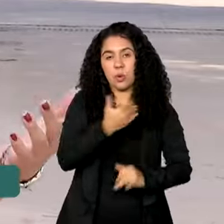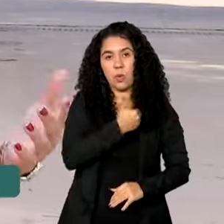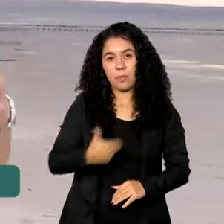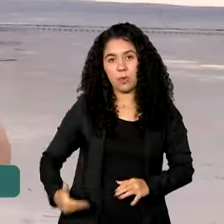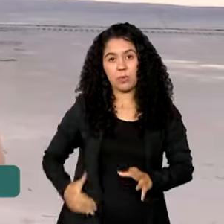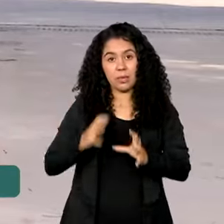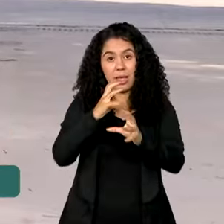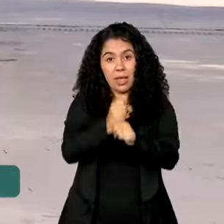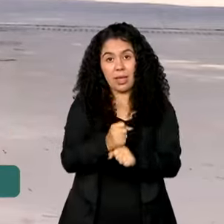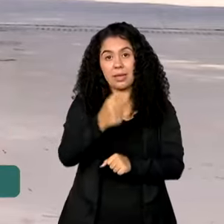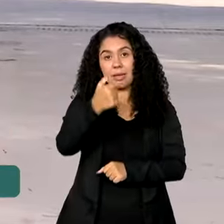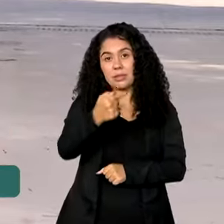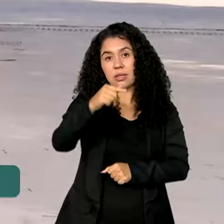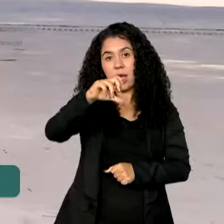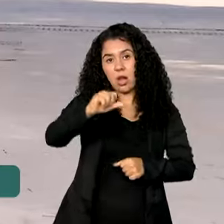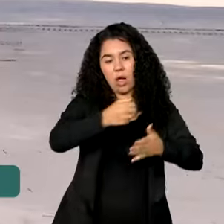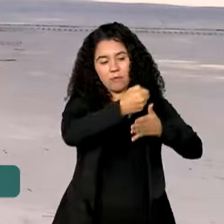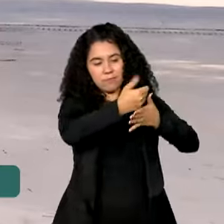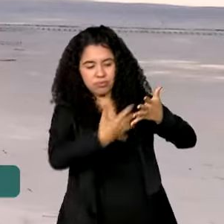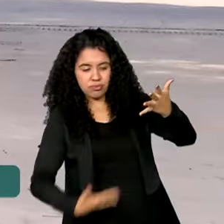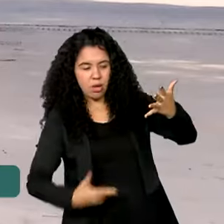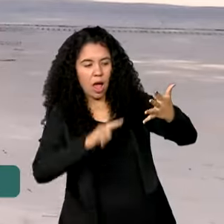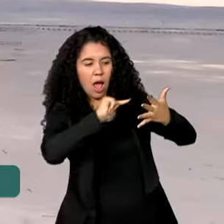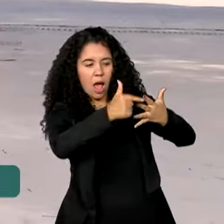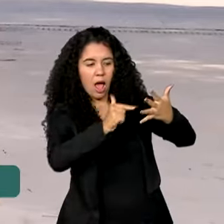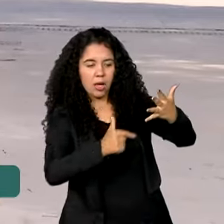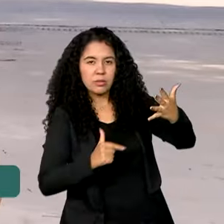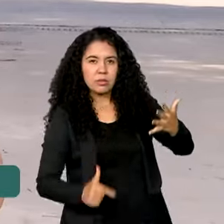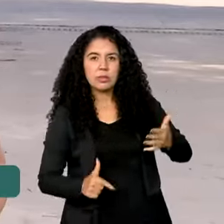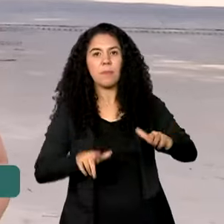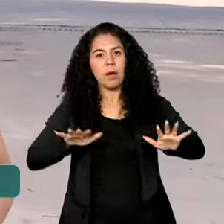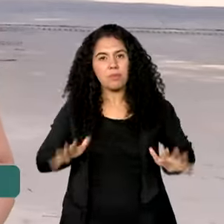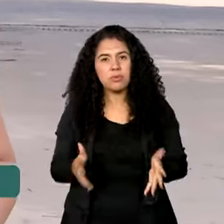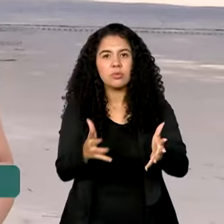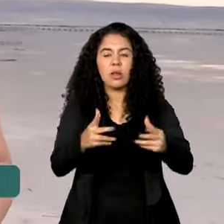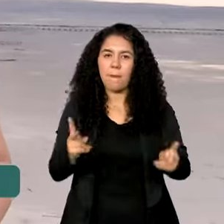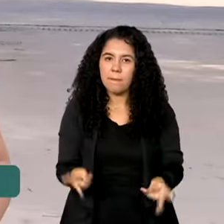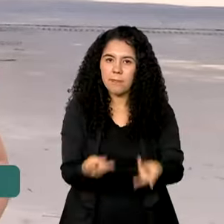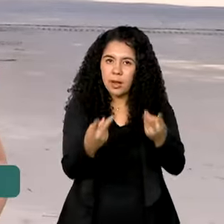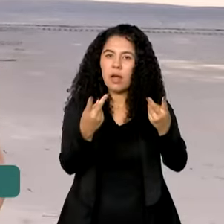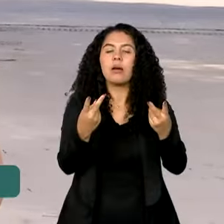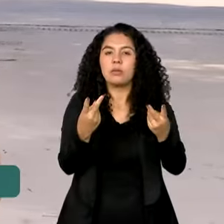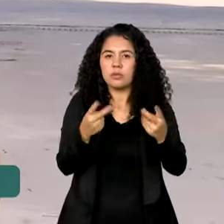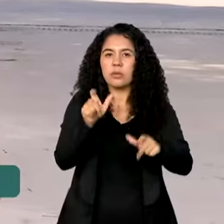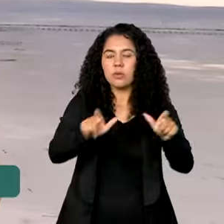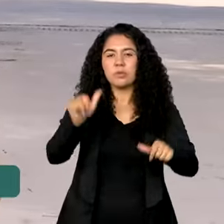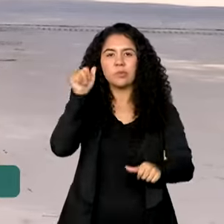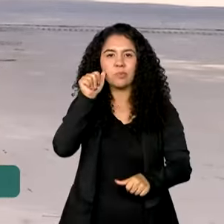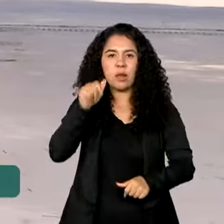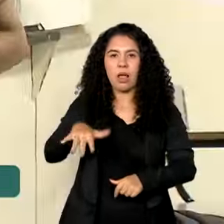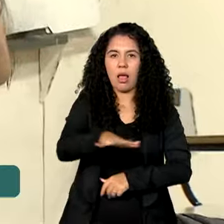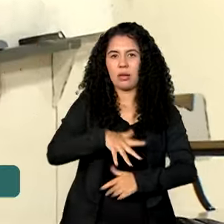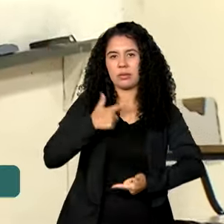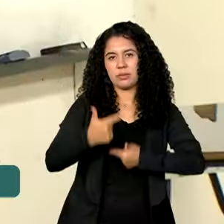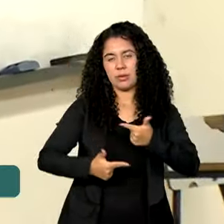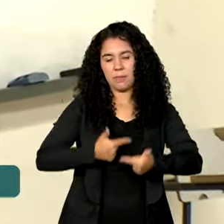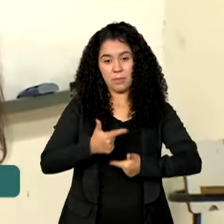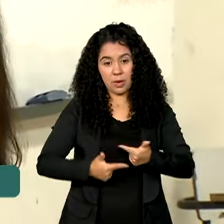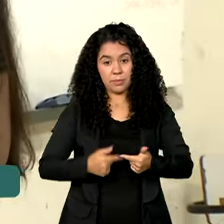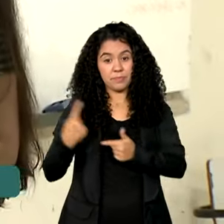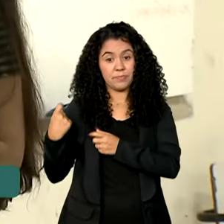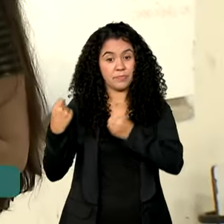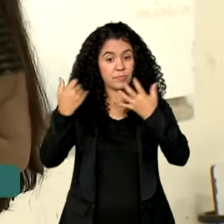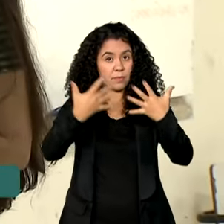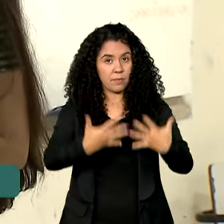ações para ampliar a participação, a permanência e a valorização das mulheres no mercado de trabalho. Entre as